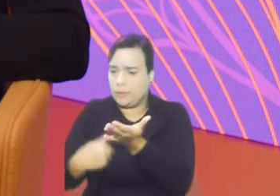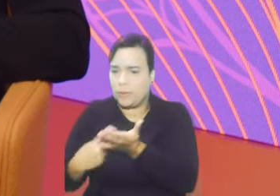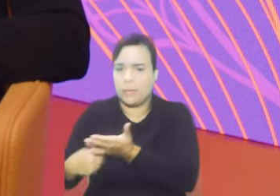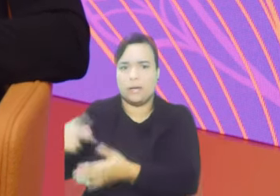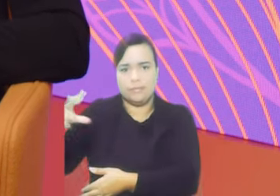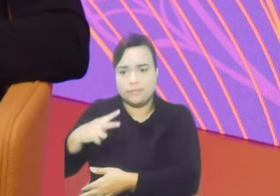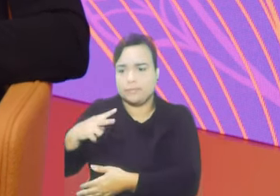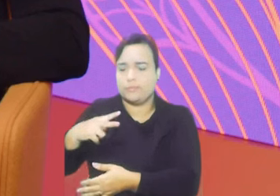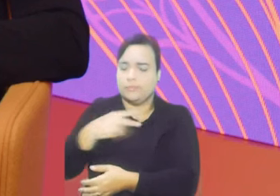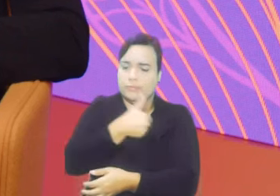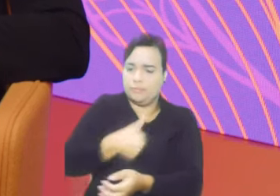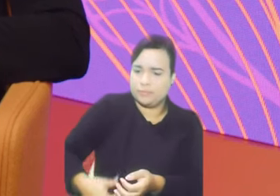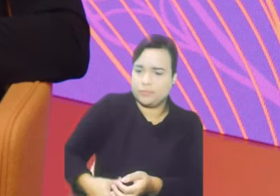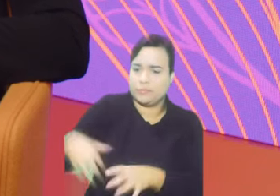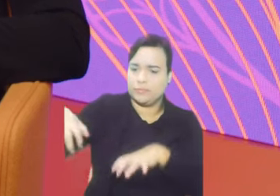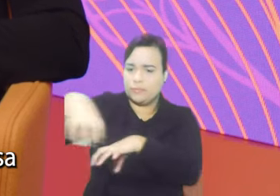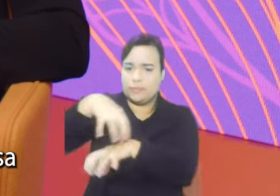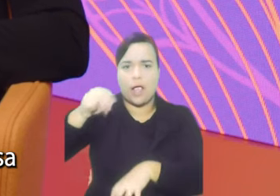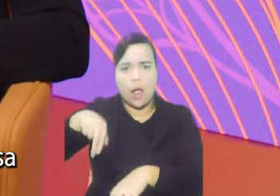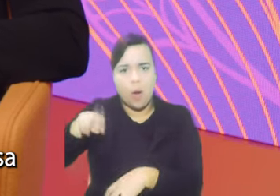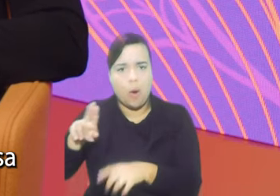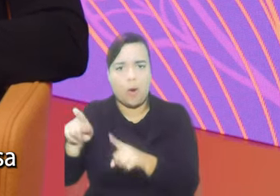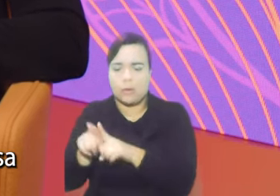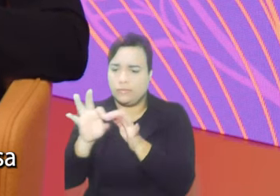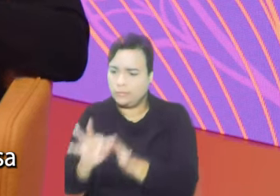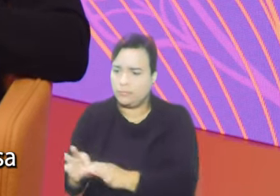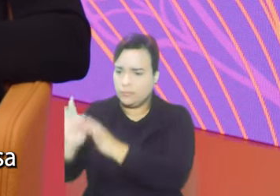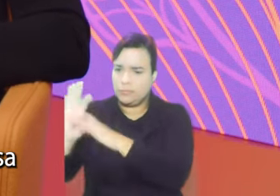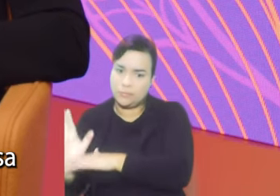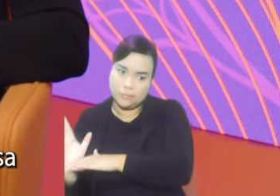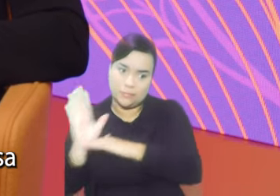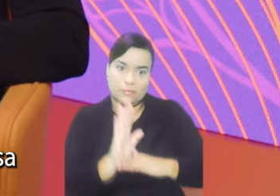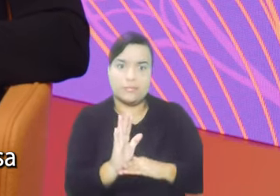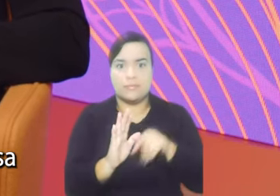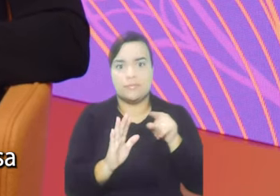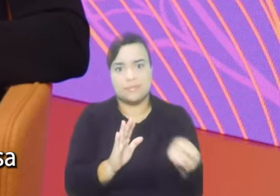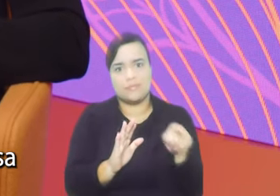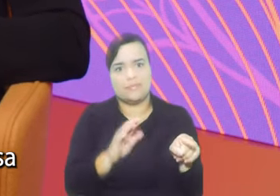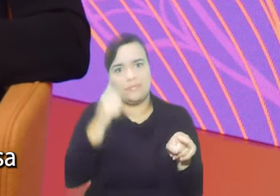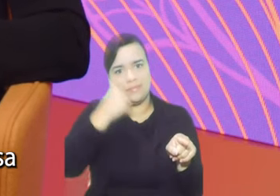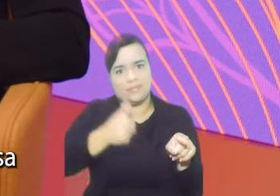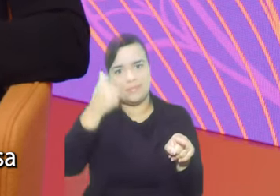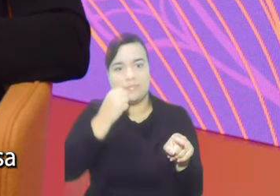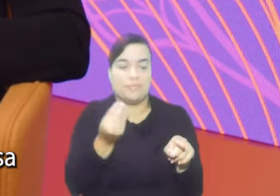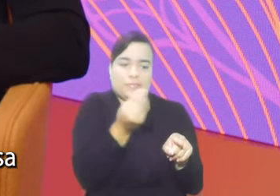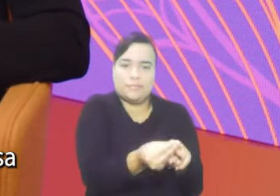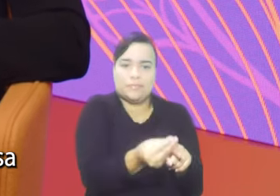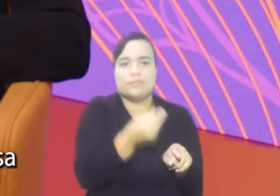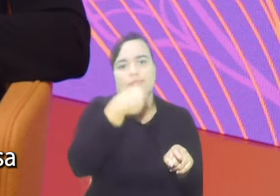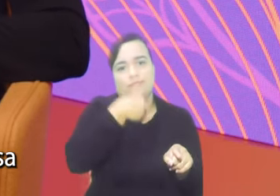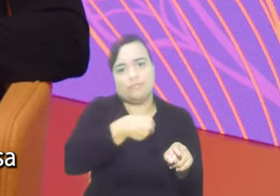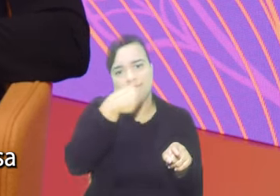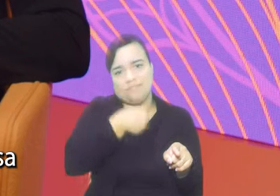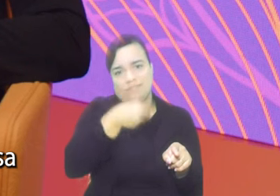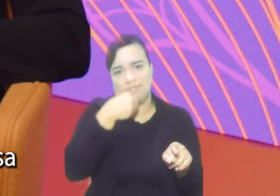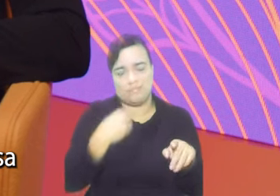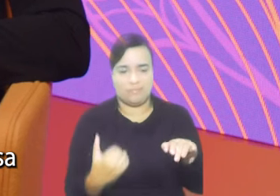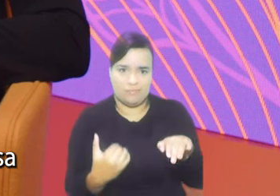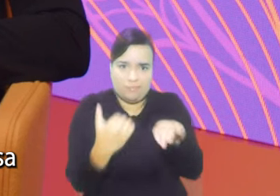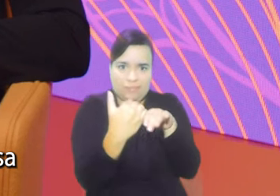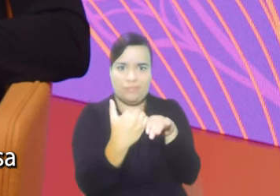projetos, iniciativas, ações conjuntas do setor privado, dos governos, agências da ONU, justamente para que essa